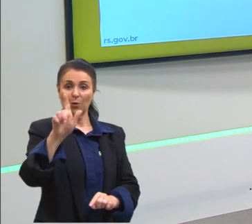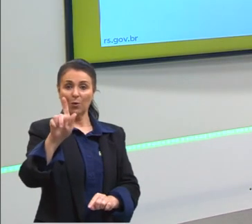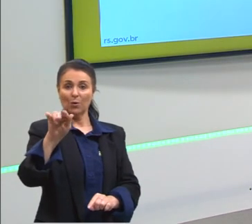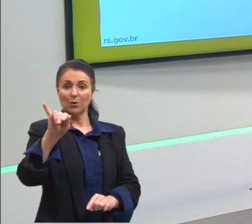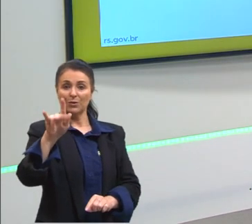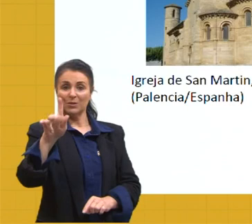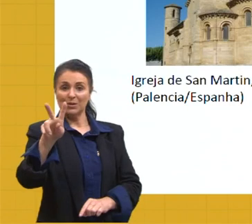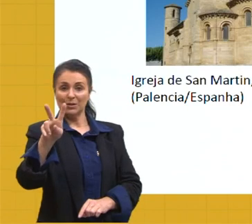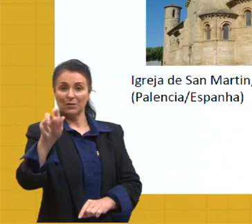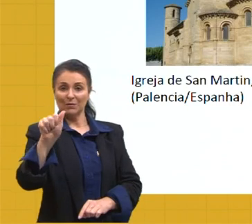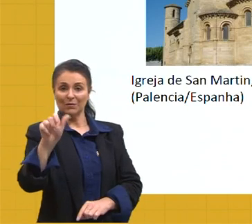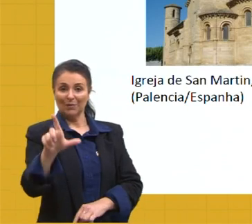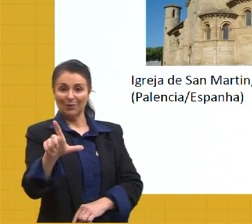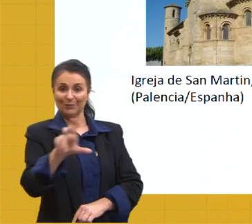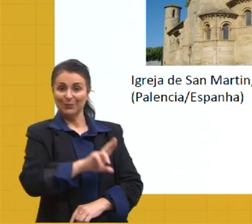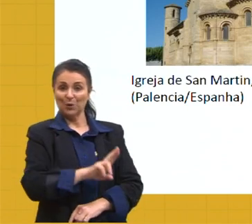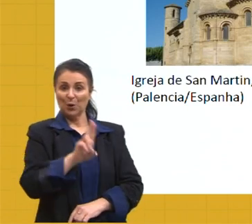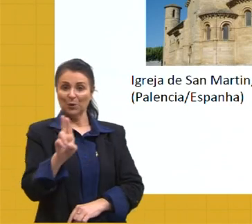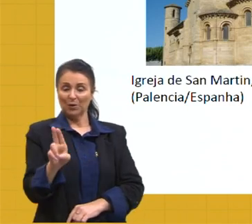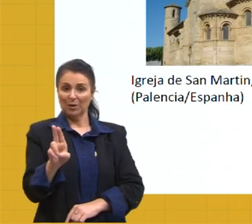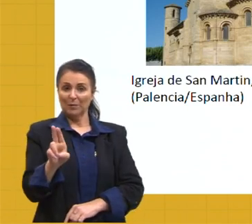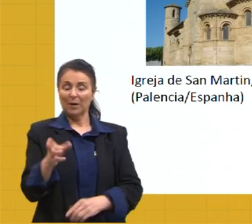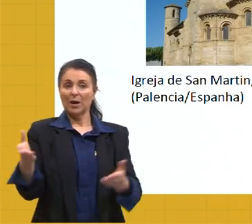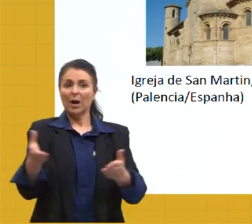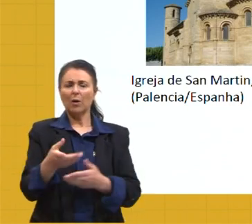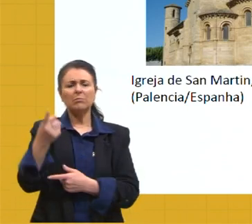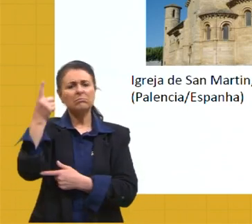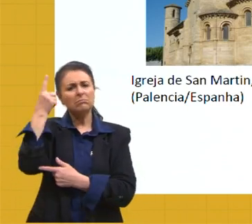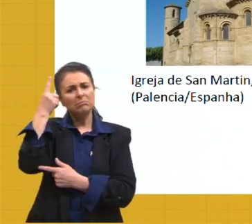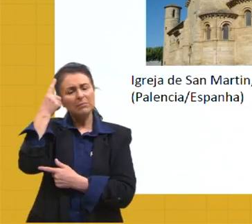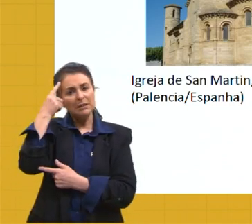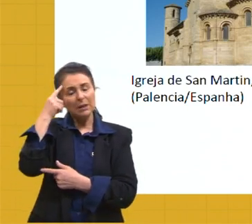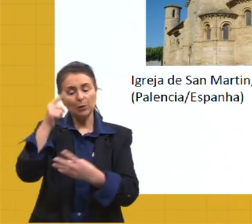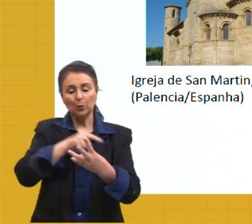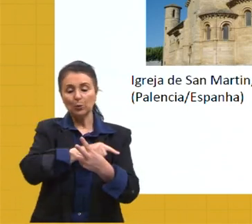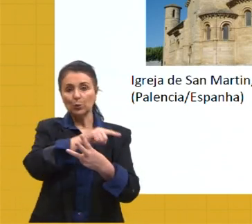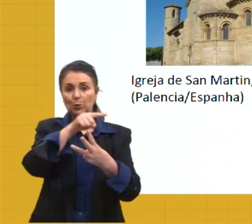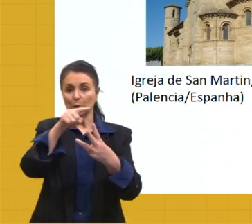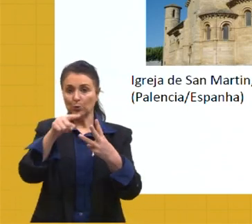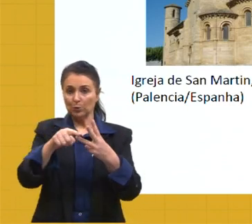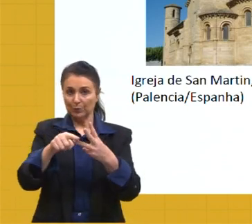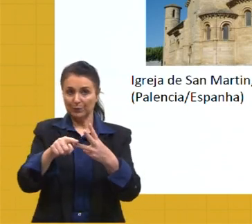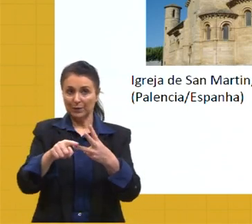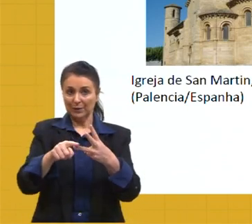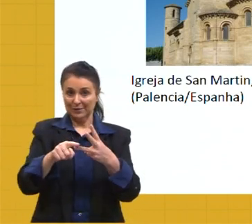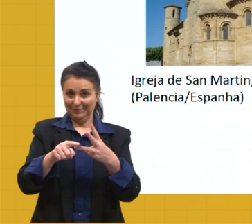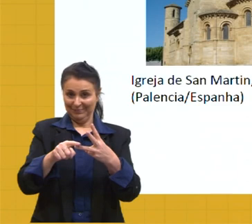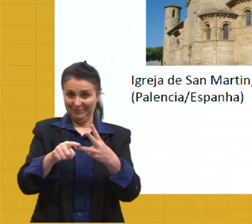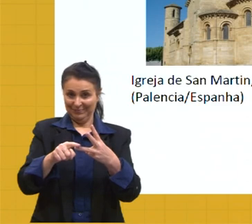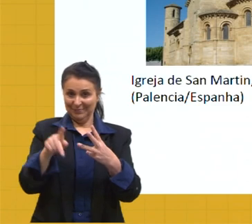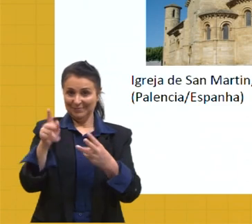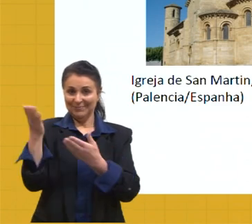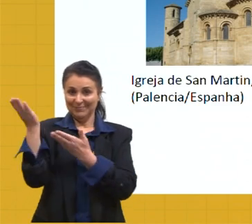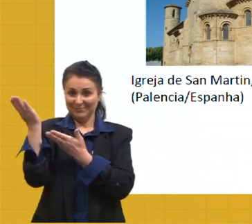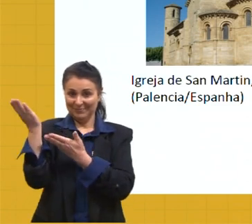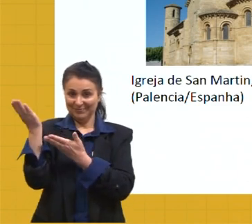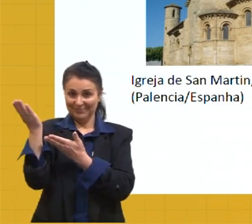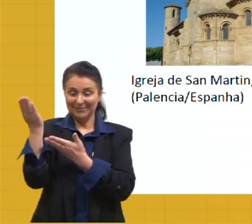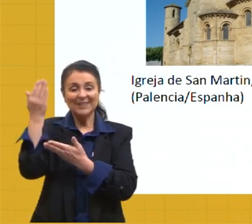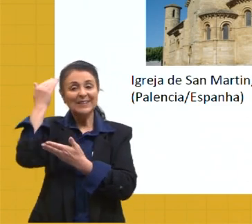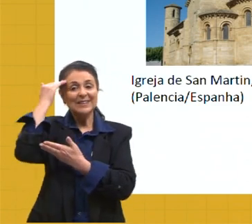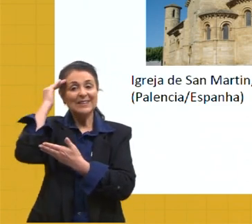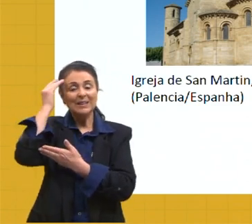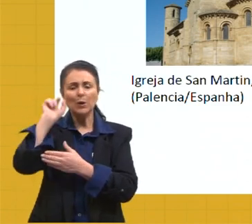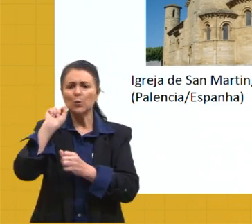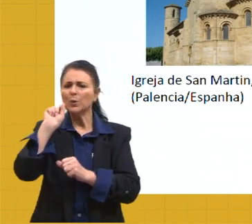Agora, passando aqui, nós podemos pensar naqueles três períodos, o românico, bizantino e o gótico, e entender o que